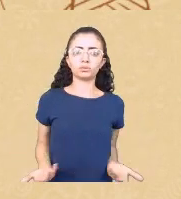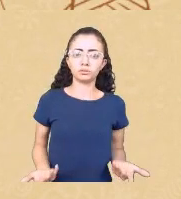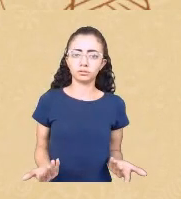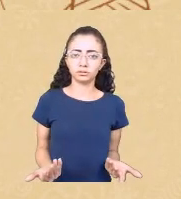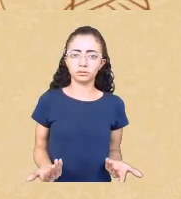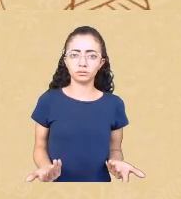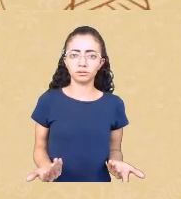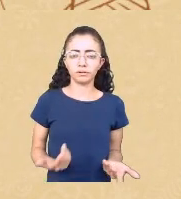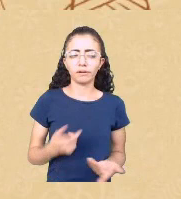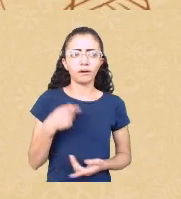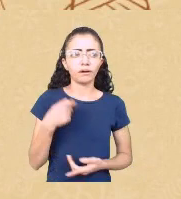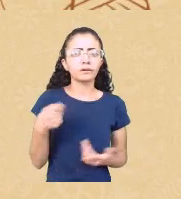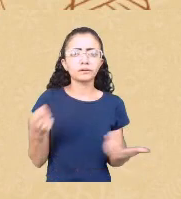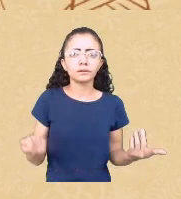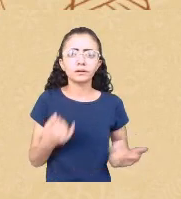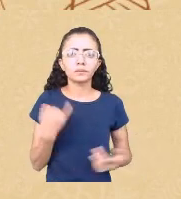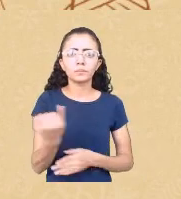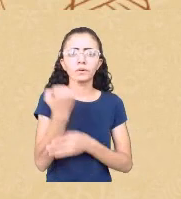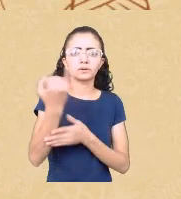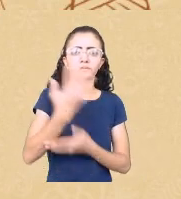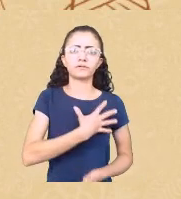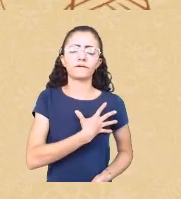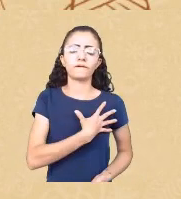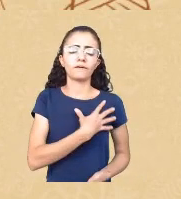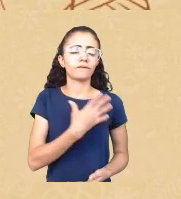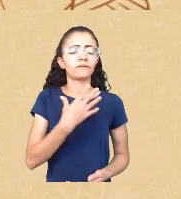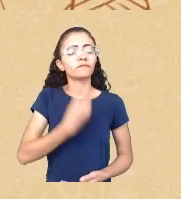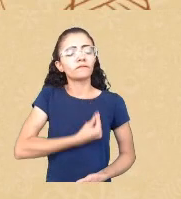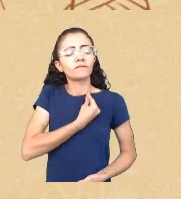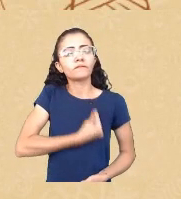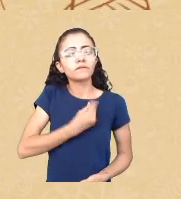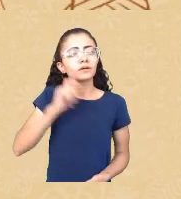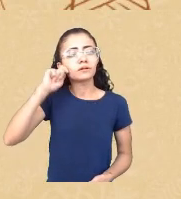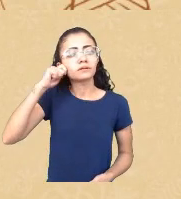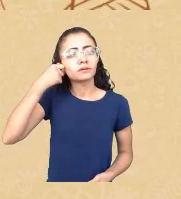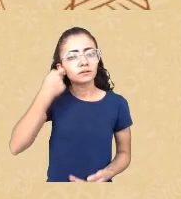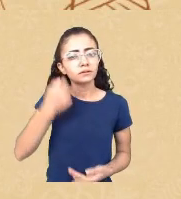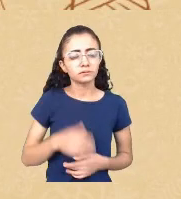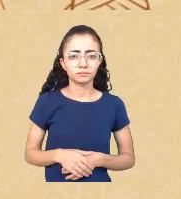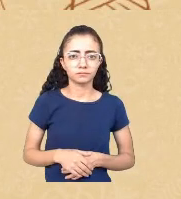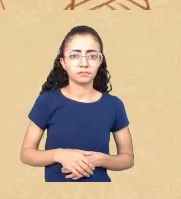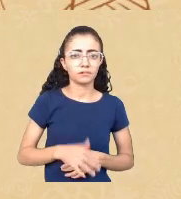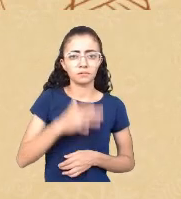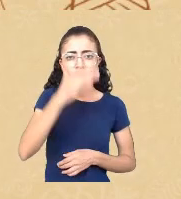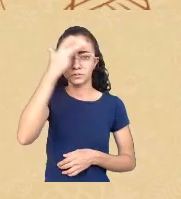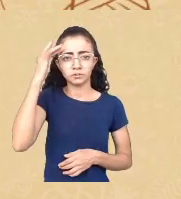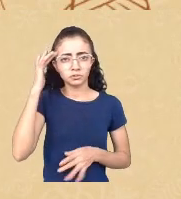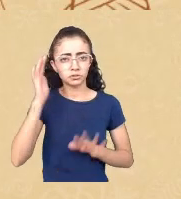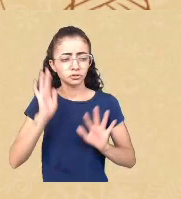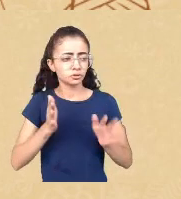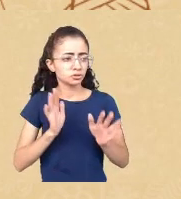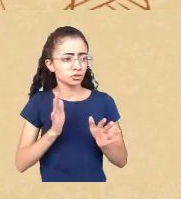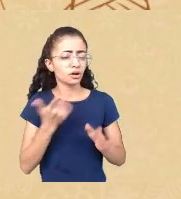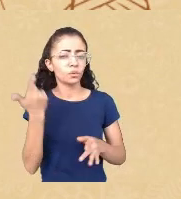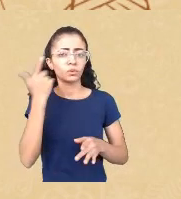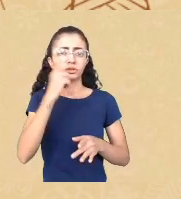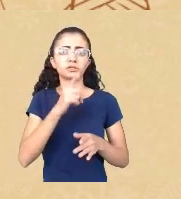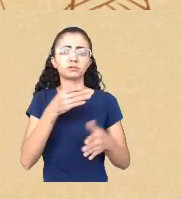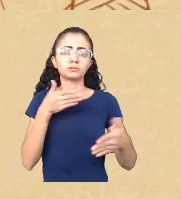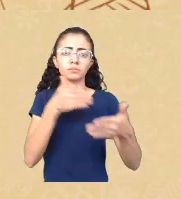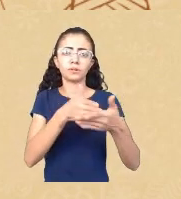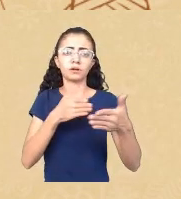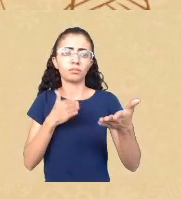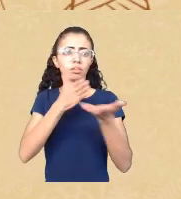Geni interessa aquelas pessoas que já conseguiram ultrapassar a barreira do seu próprio pertencimento étnico racial e que